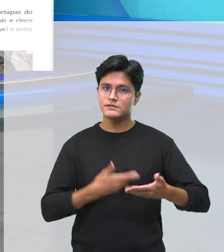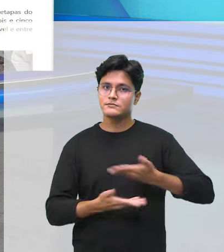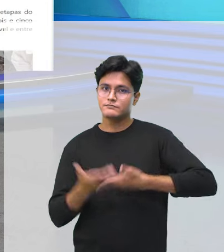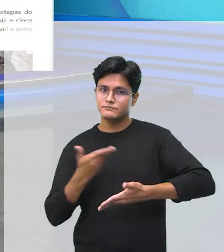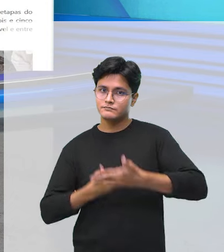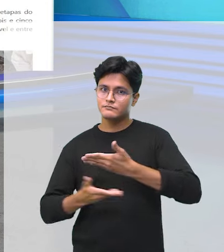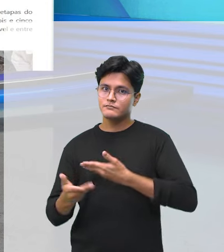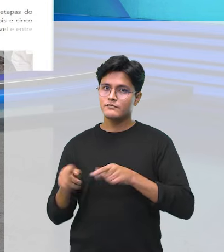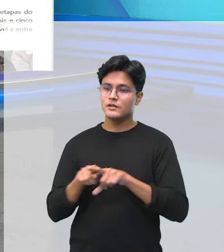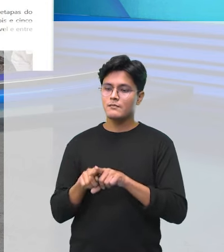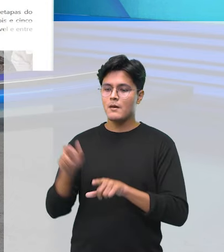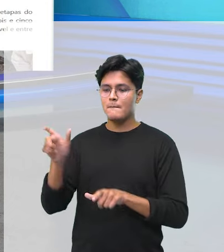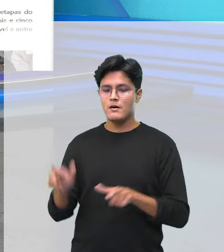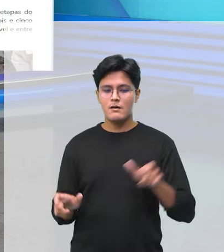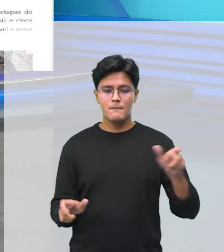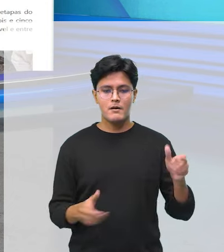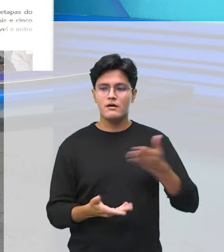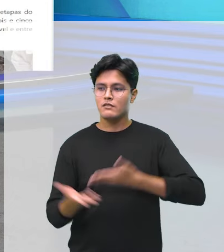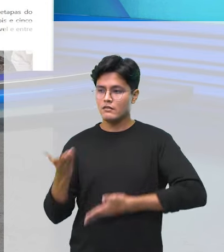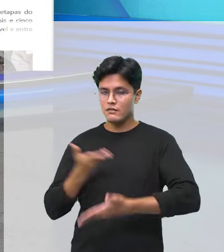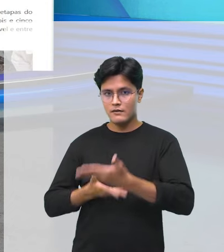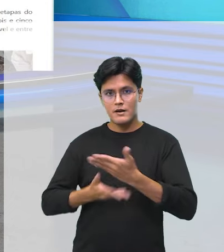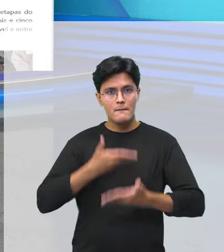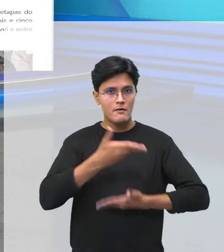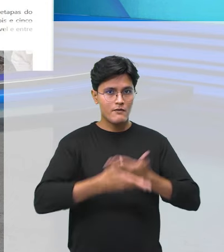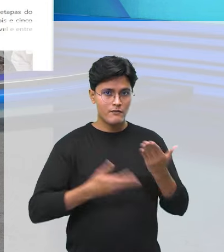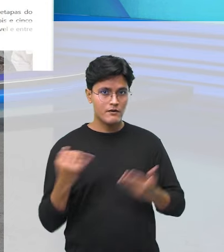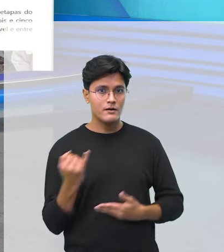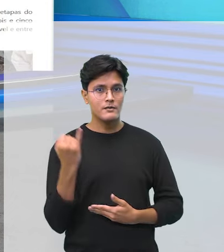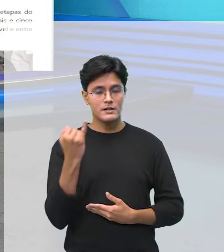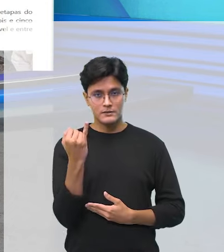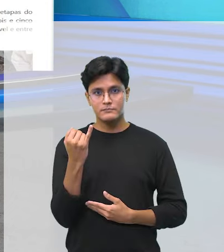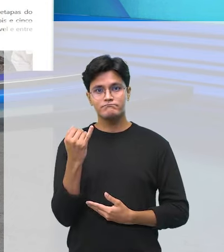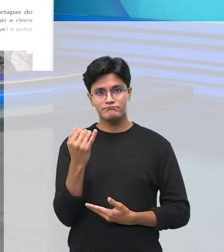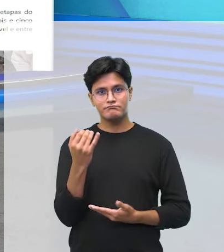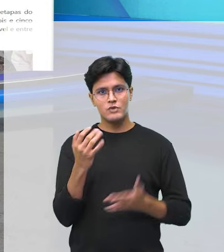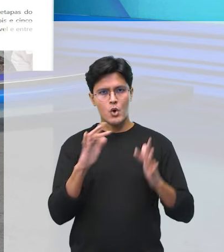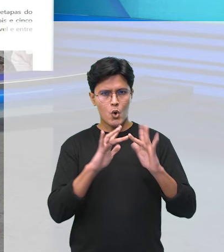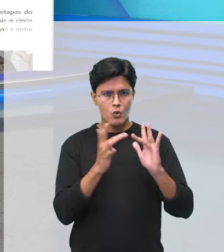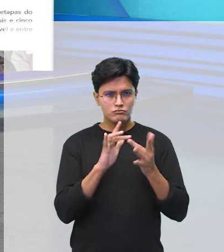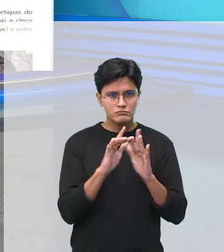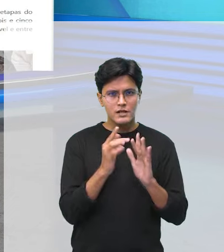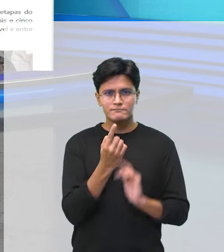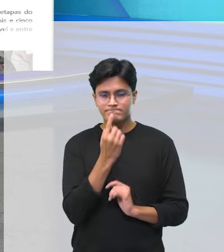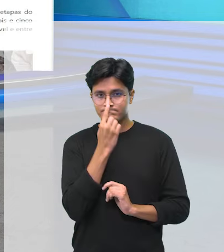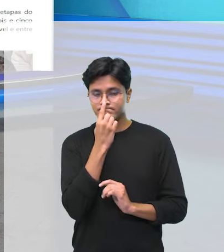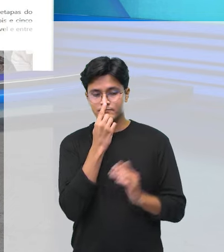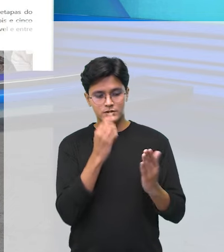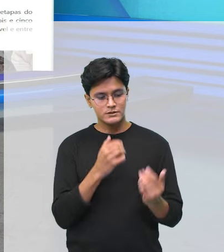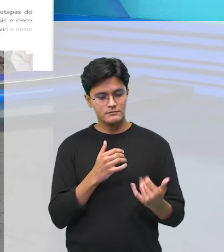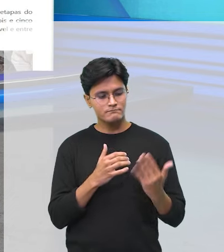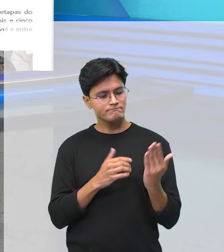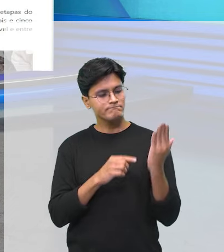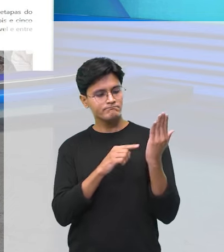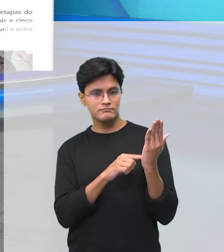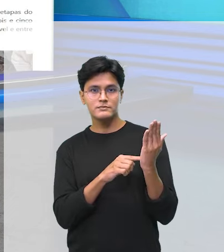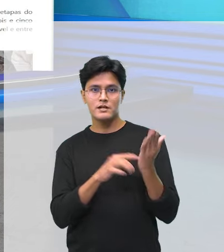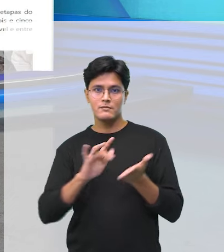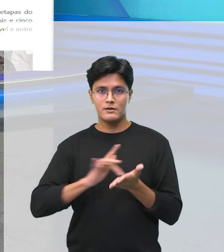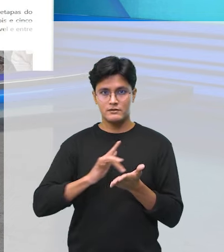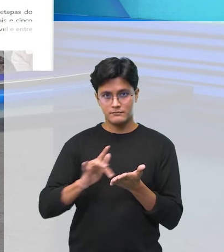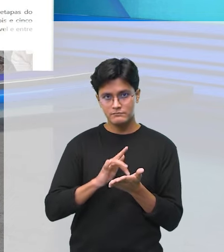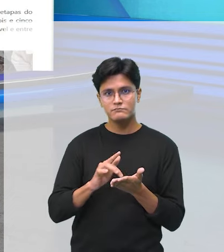interpessoal, esse contato mais próximo com as telas pode gerar transtornos como ansiedade,